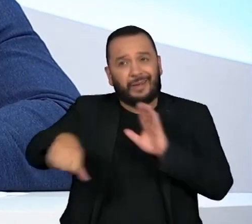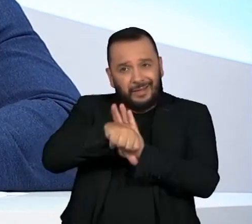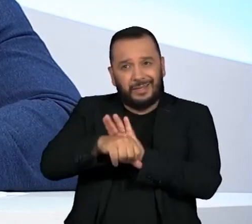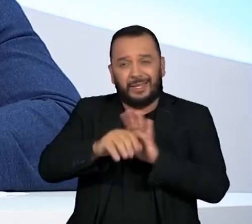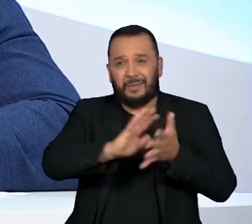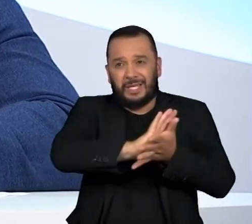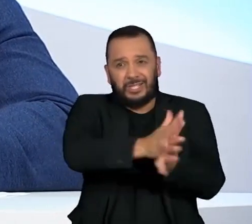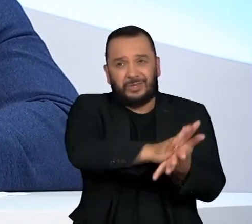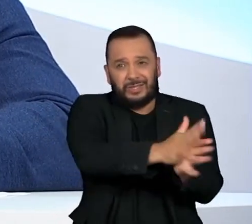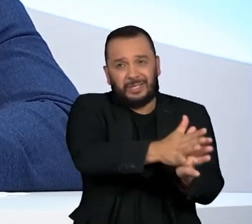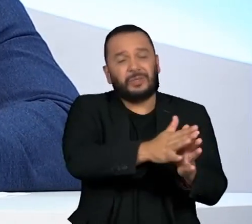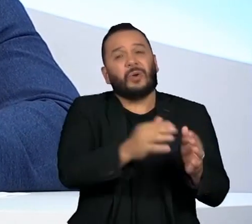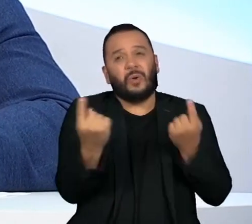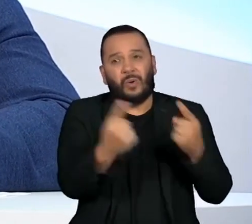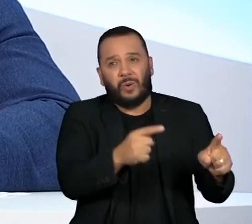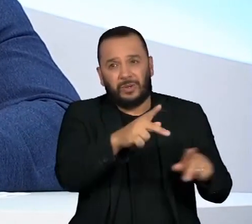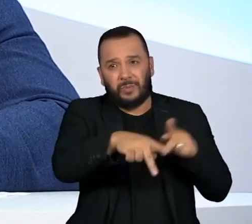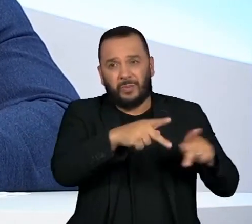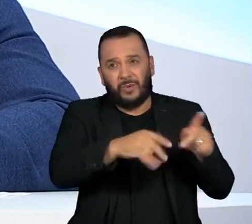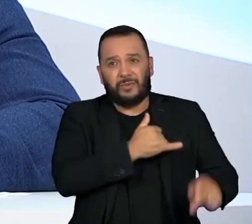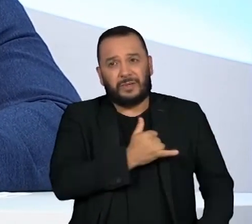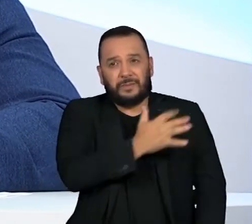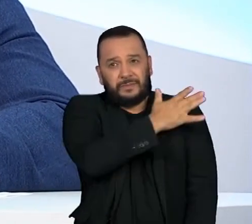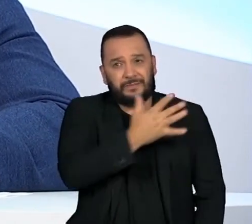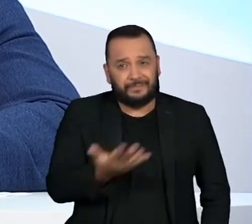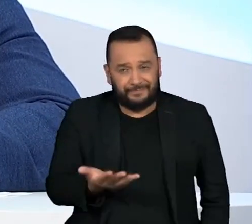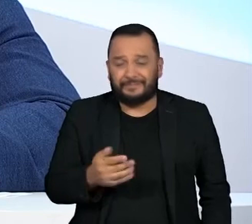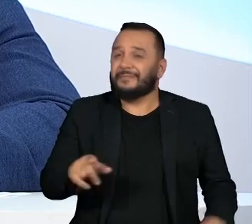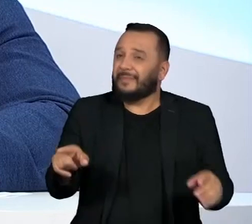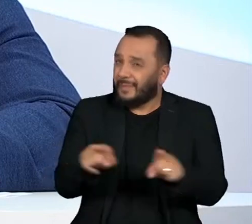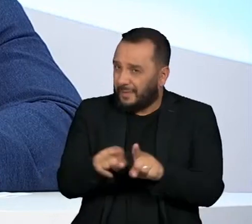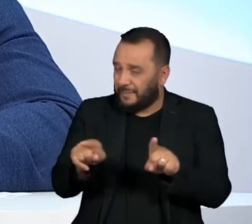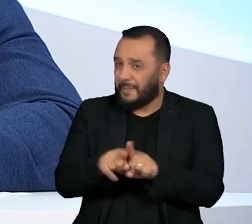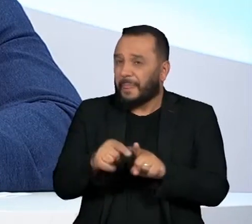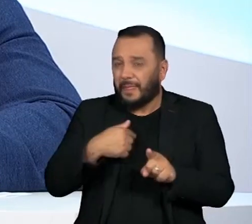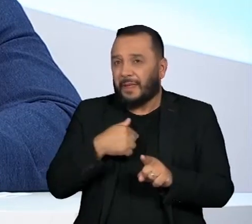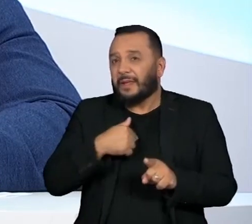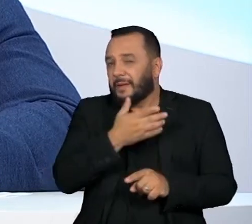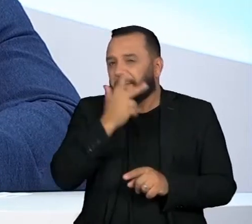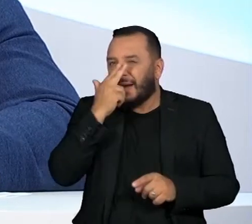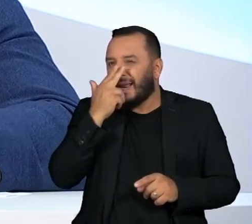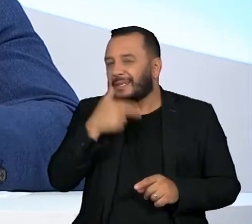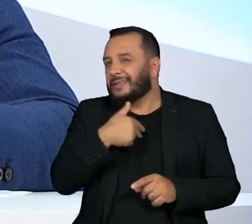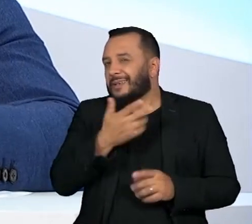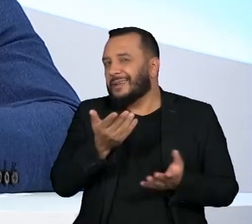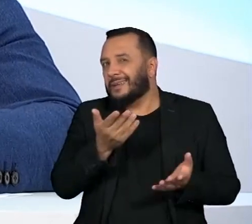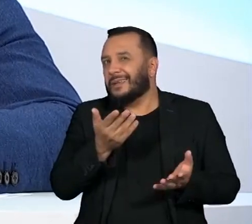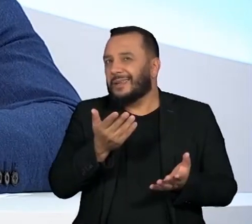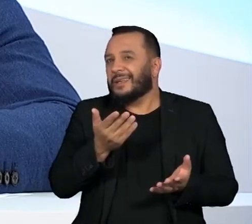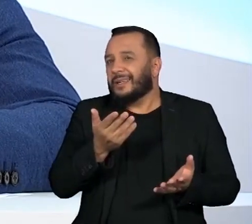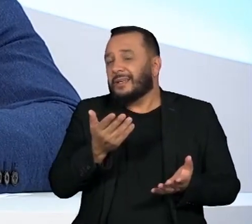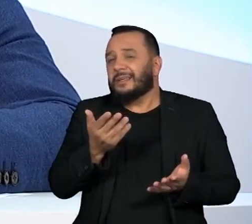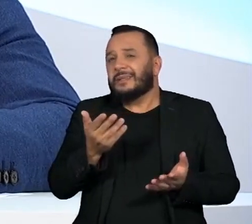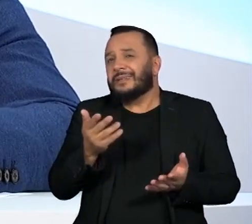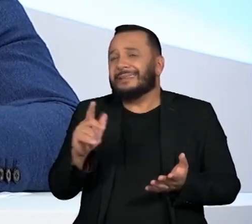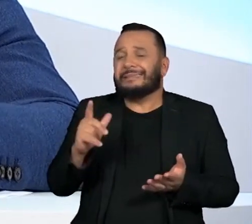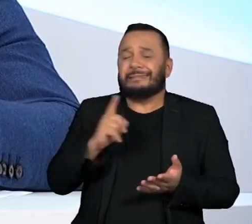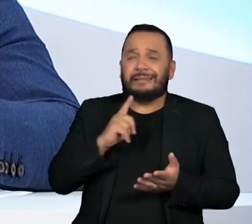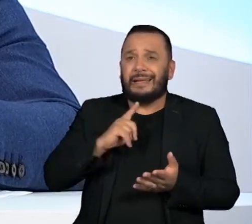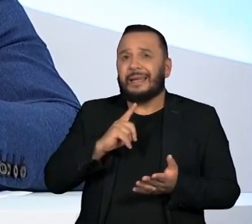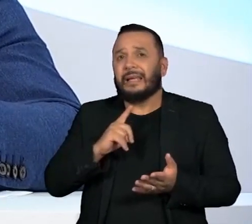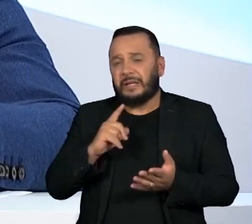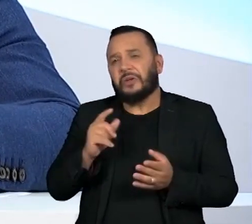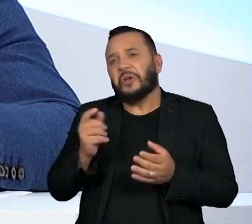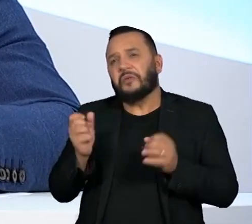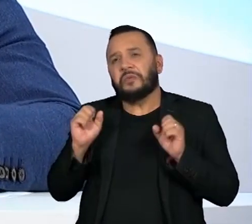contra o povo Yanomami, ele acaba não reforçando uma crítica ao Tribunal Penal Internacional, no sentido de que seria seletivo e de que